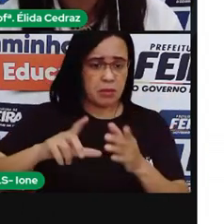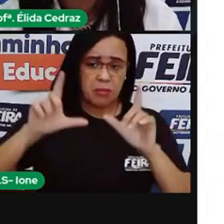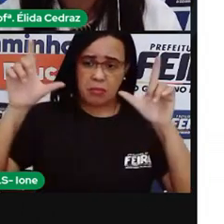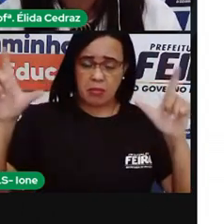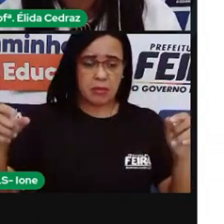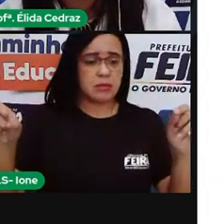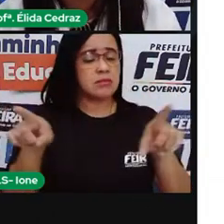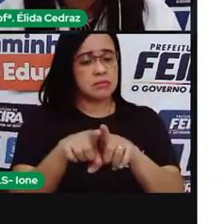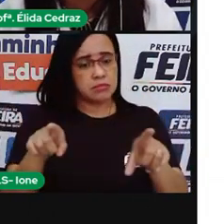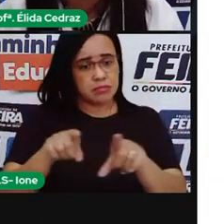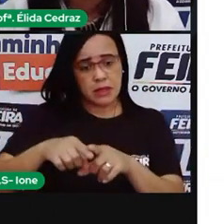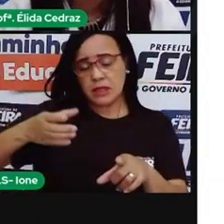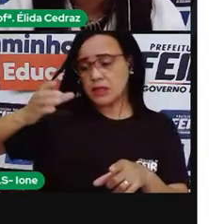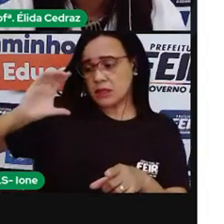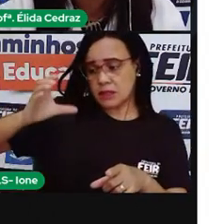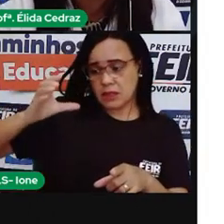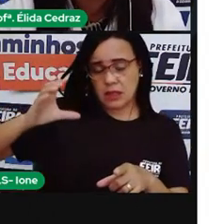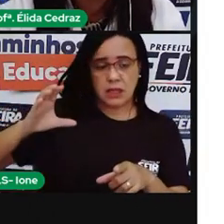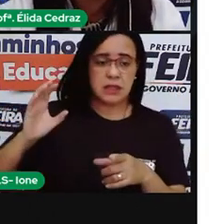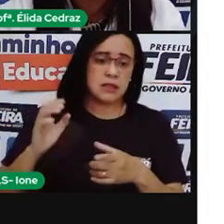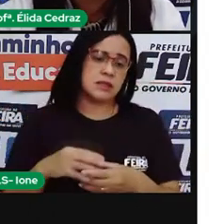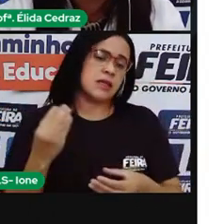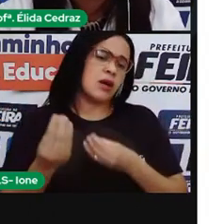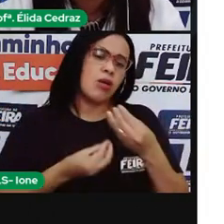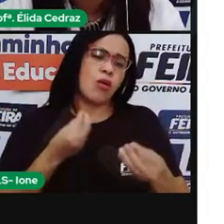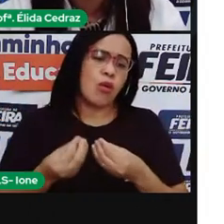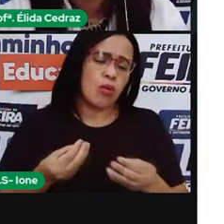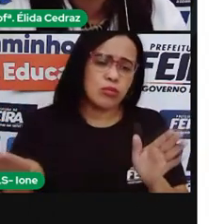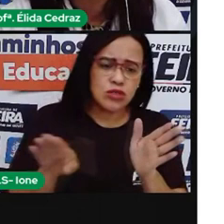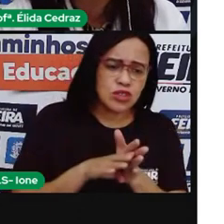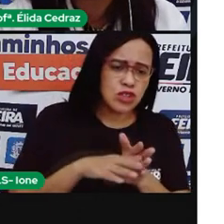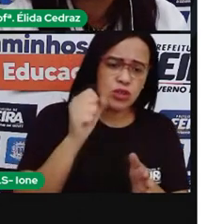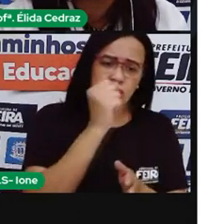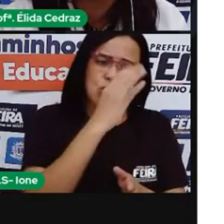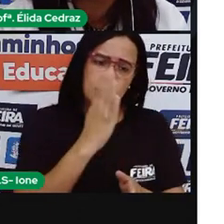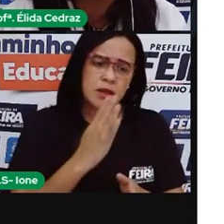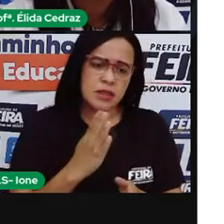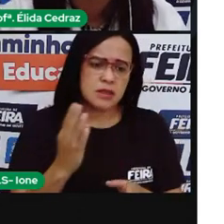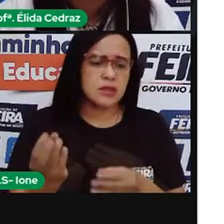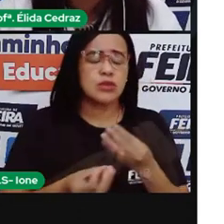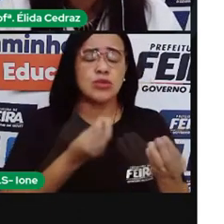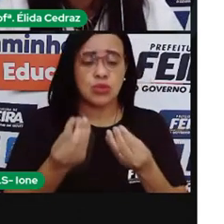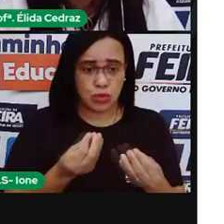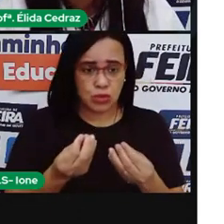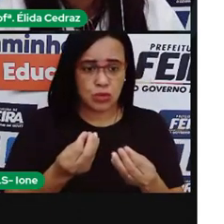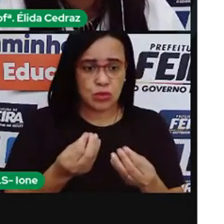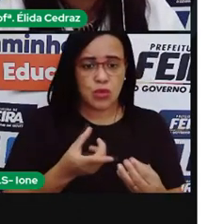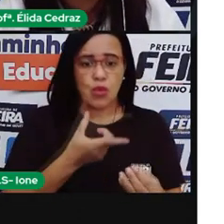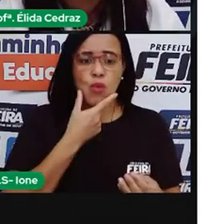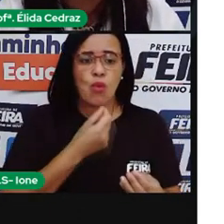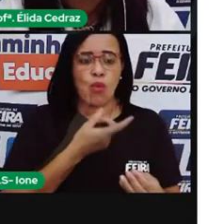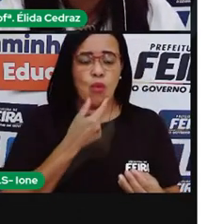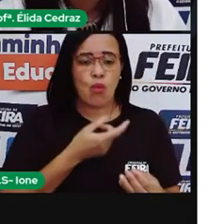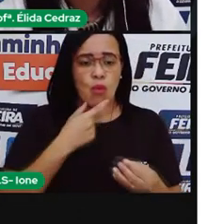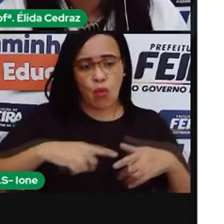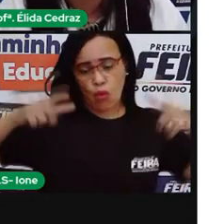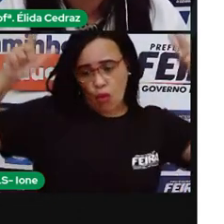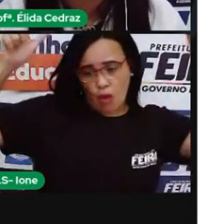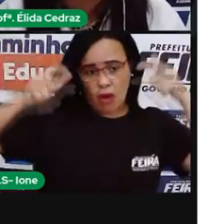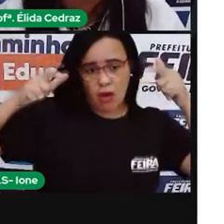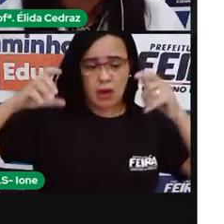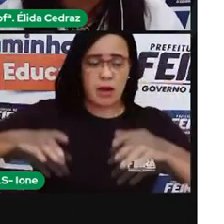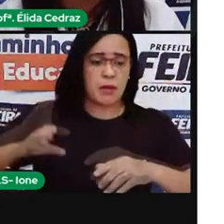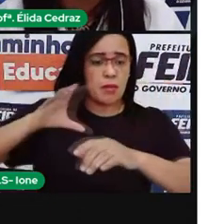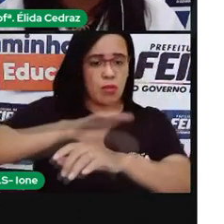trazidas para cá, quando o rei de Portugal voltou a morar aqui, na época em que Dom Pedro I já